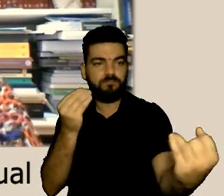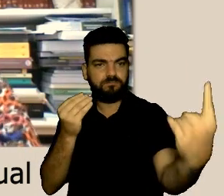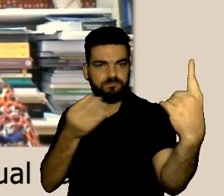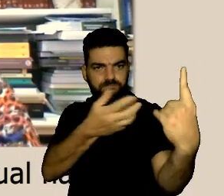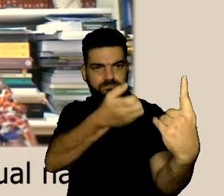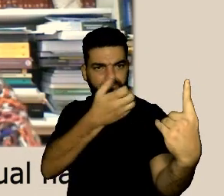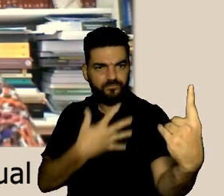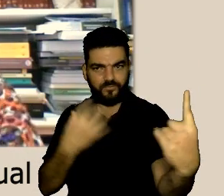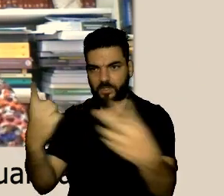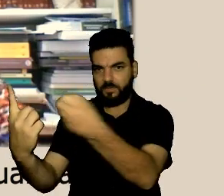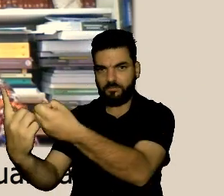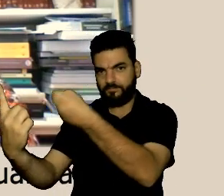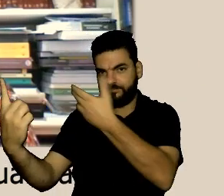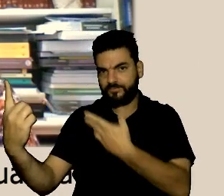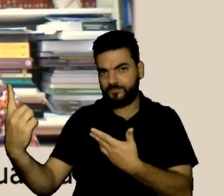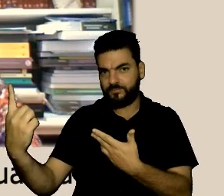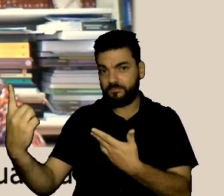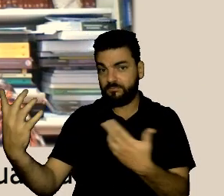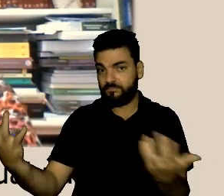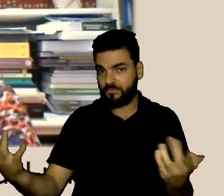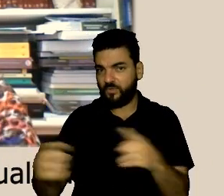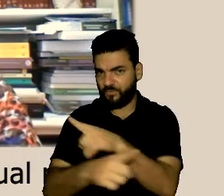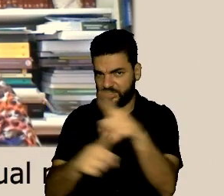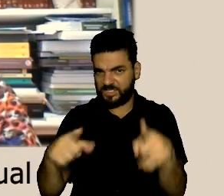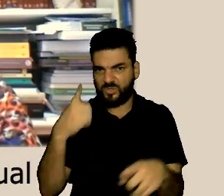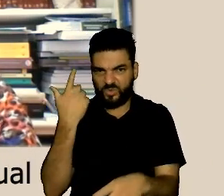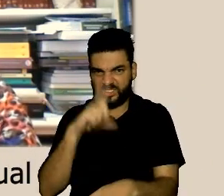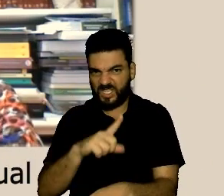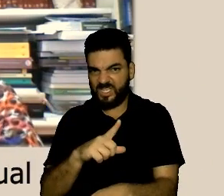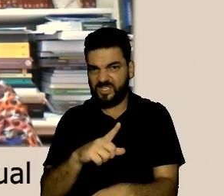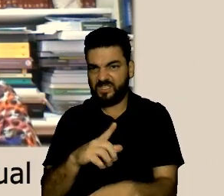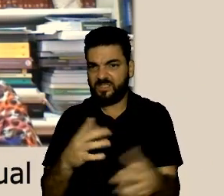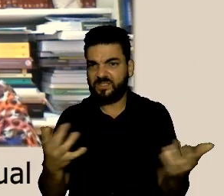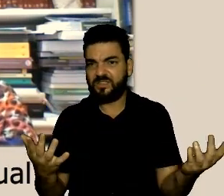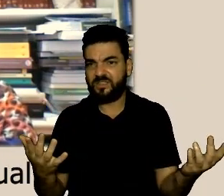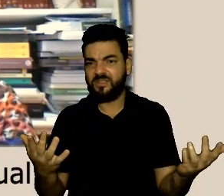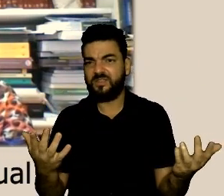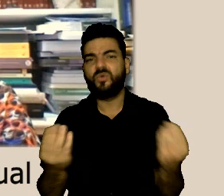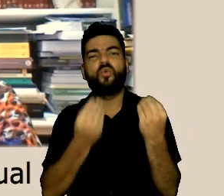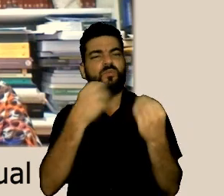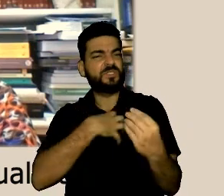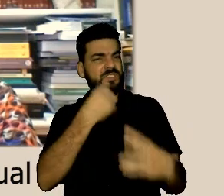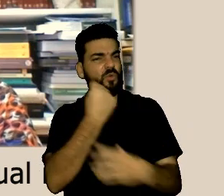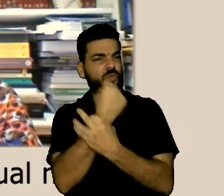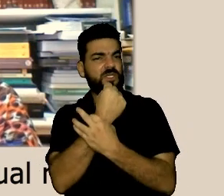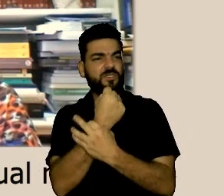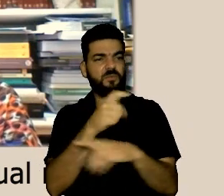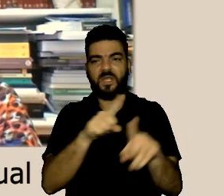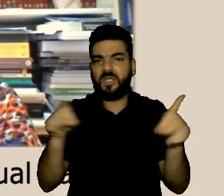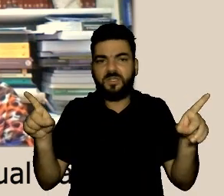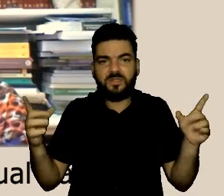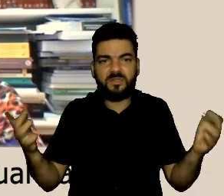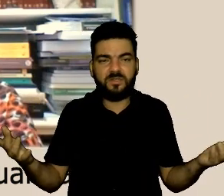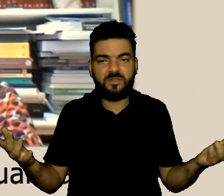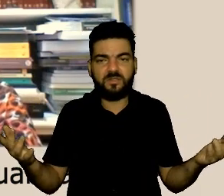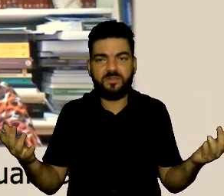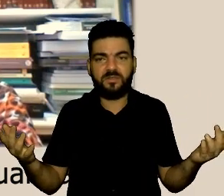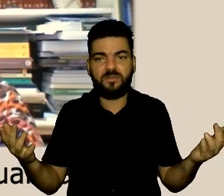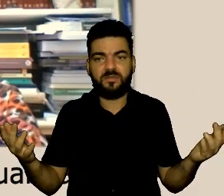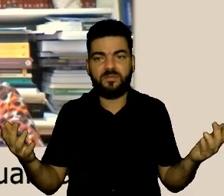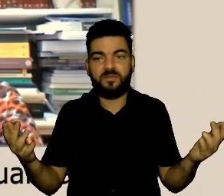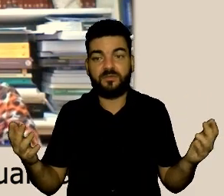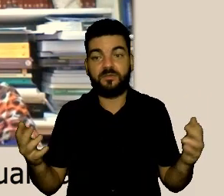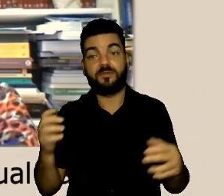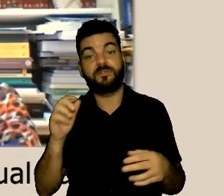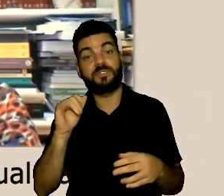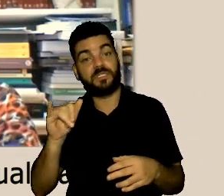conciliação ou pode ser frustrante assim ouvir o outro é porque entra eu acho que um pouco nessa questão que você fala da confiança